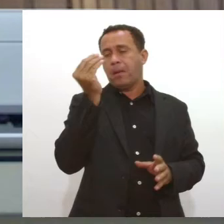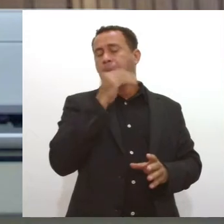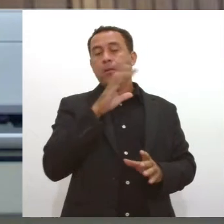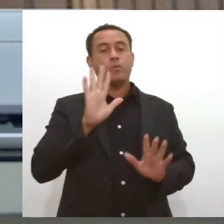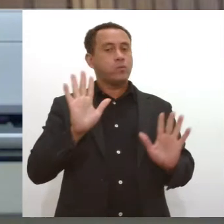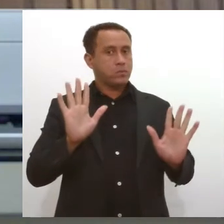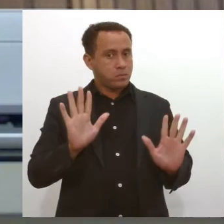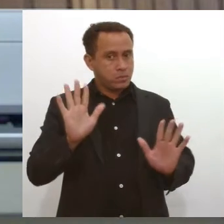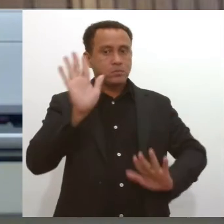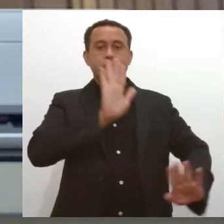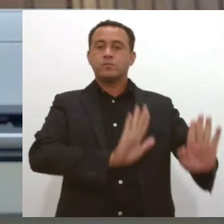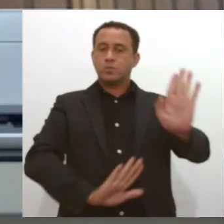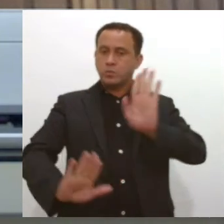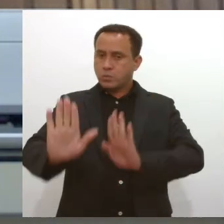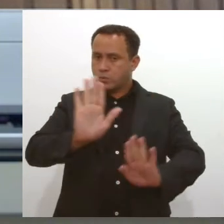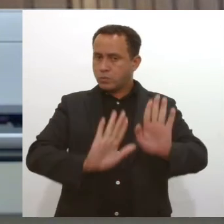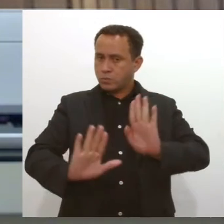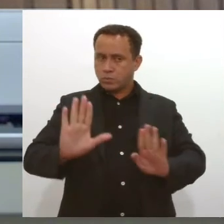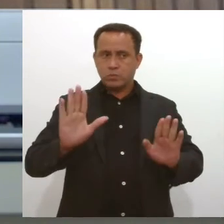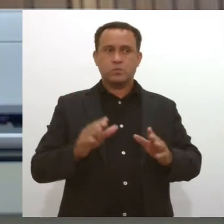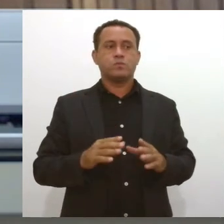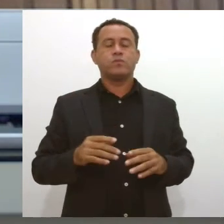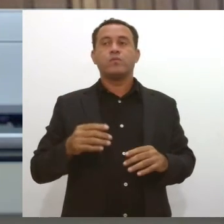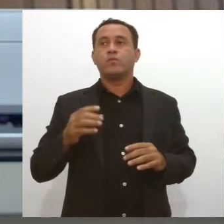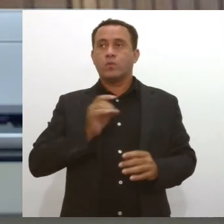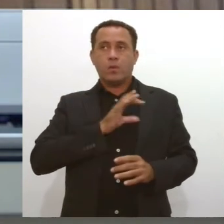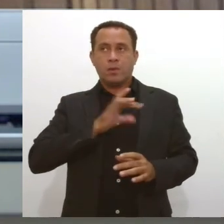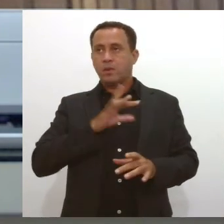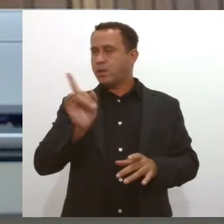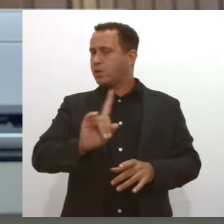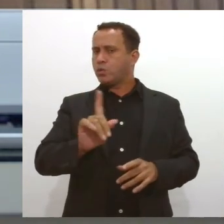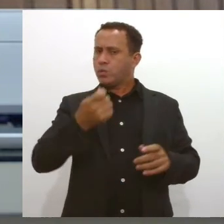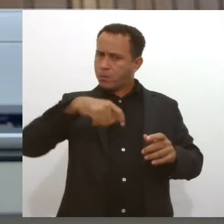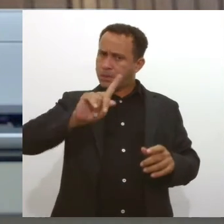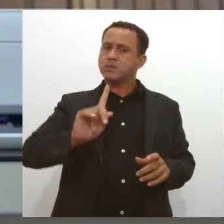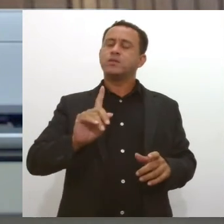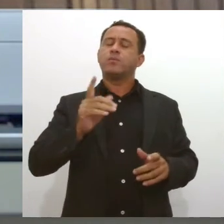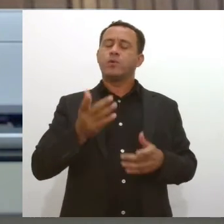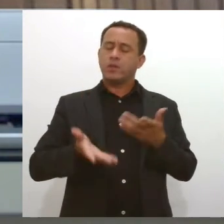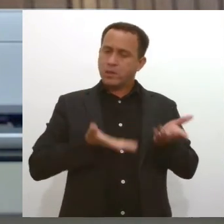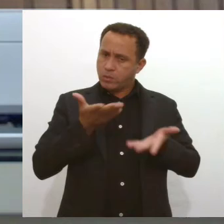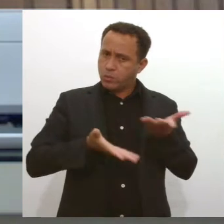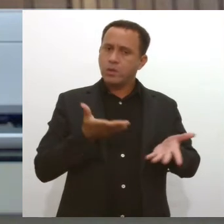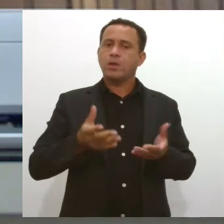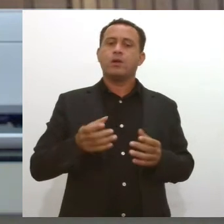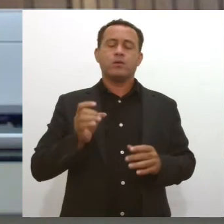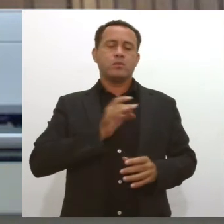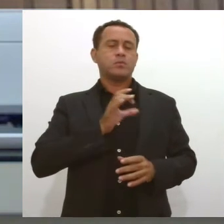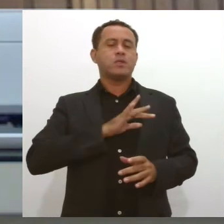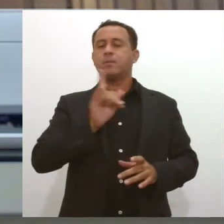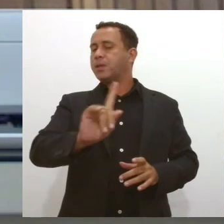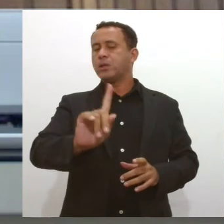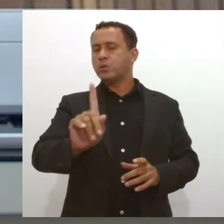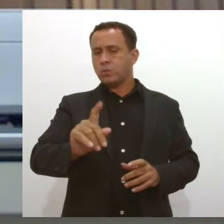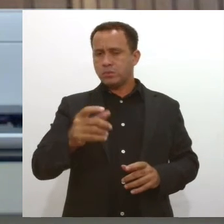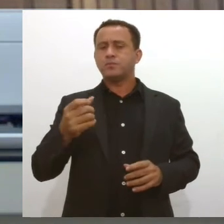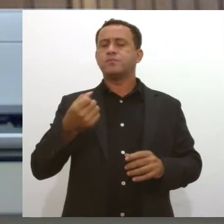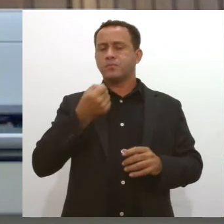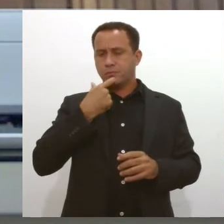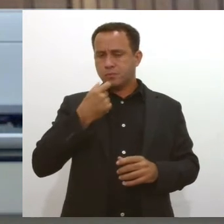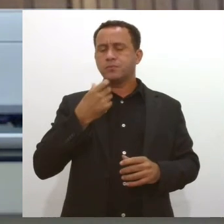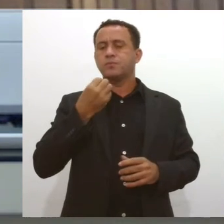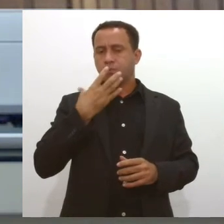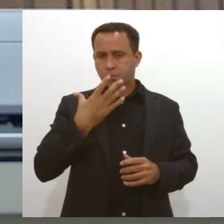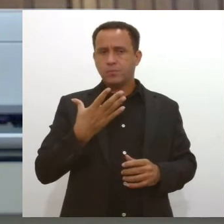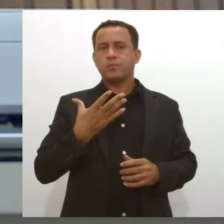vai passar, não é pra ter medo também, porque existe muito receio, né, de pacientes, em relação ao auto, duro,